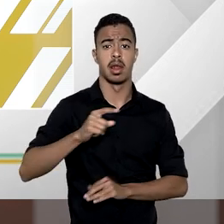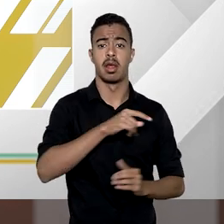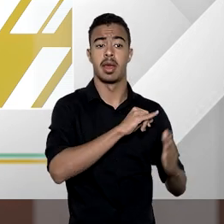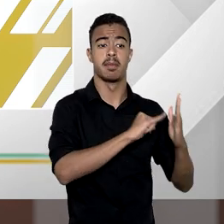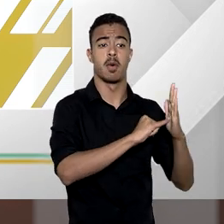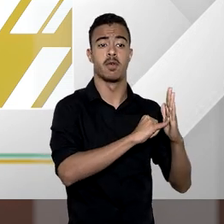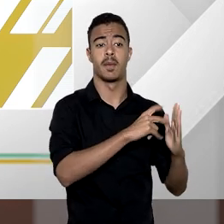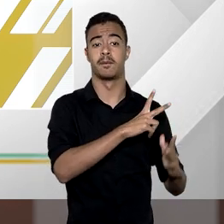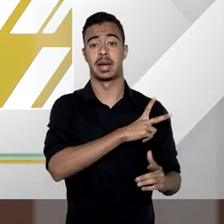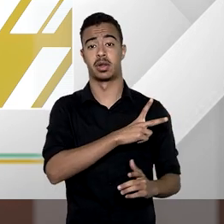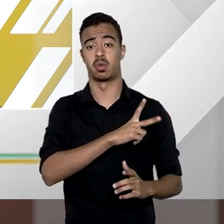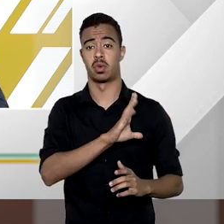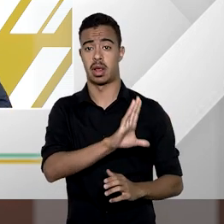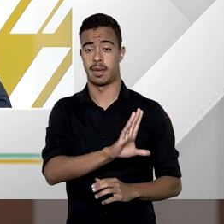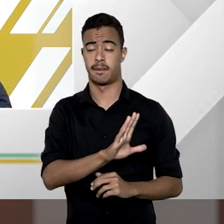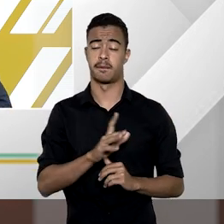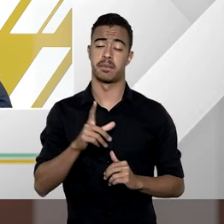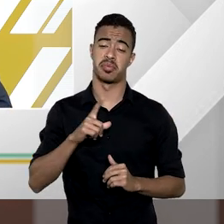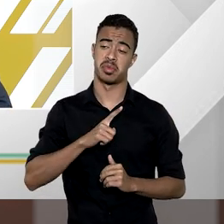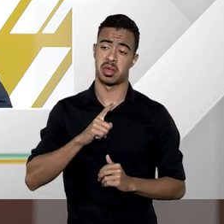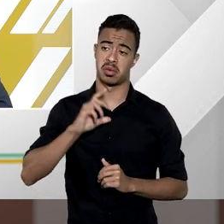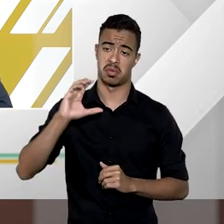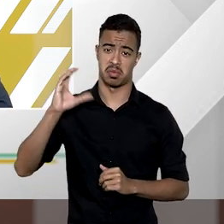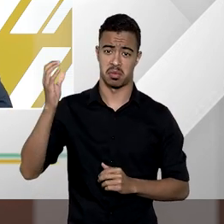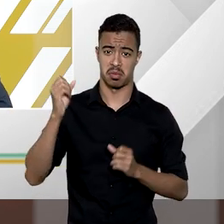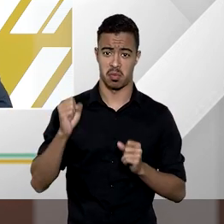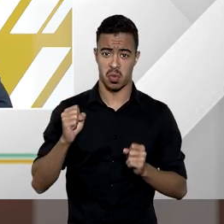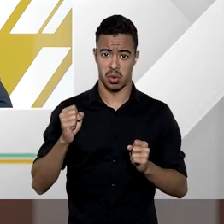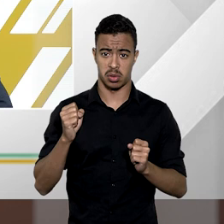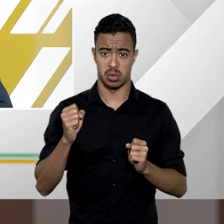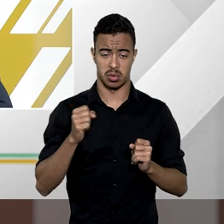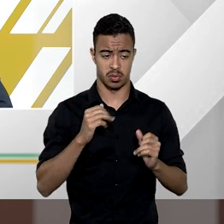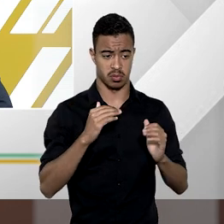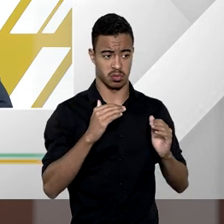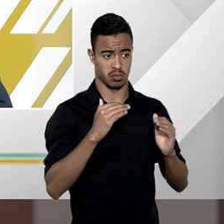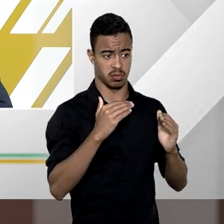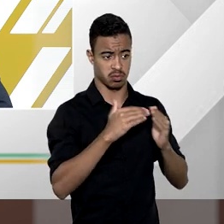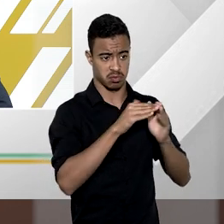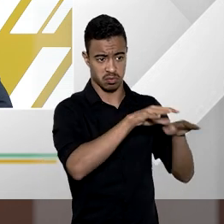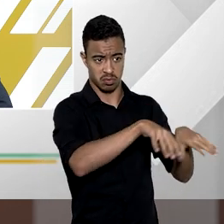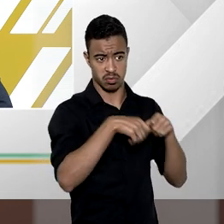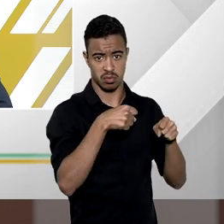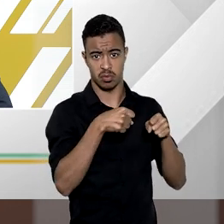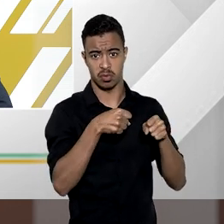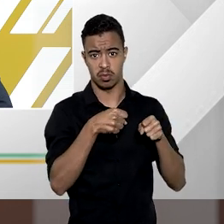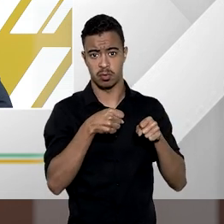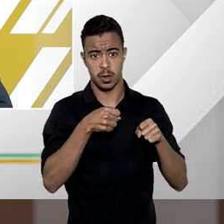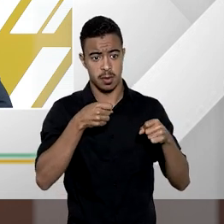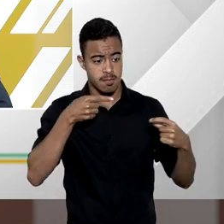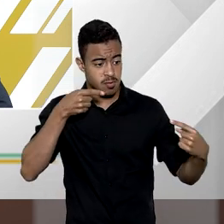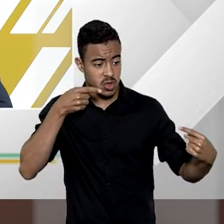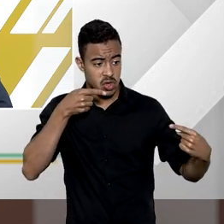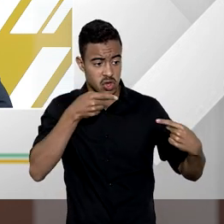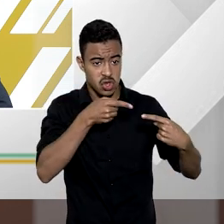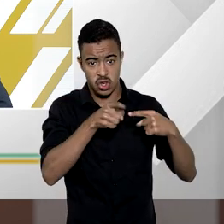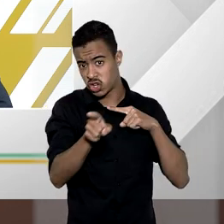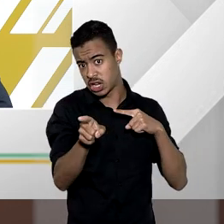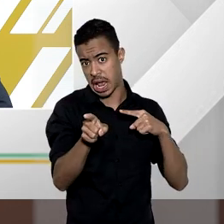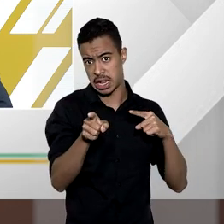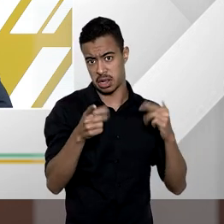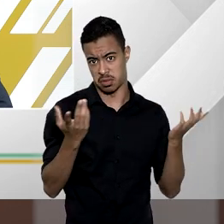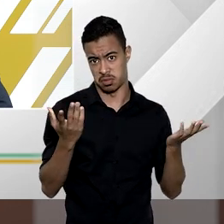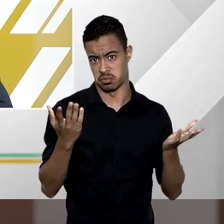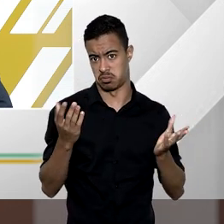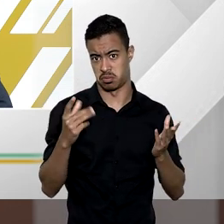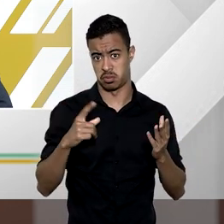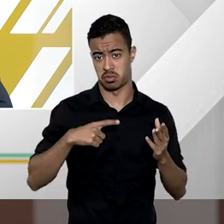particular essa seria hipótese de desapropriação indireta eu gostaria que o senhor